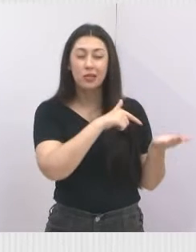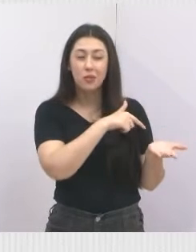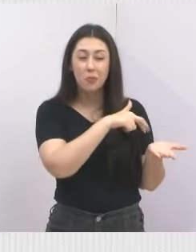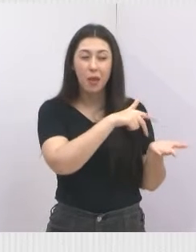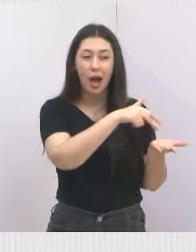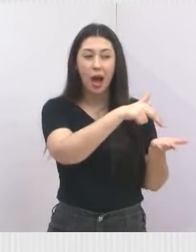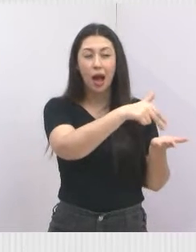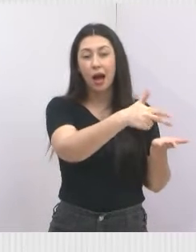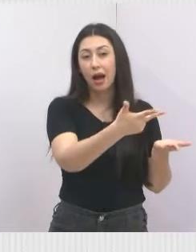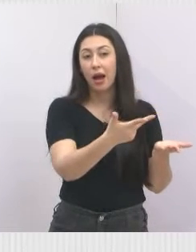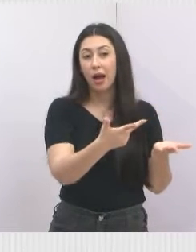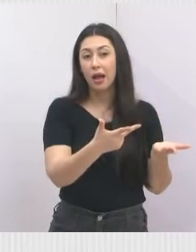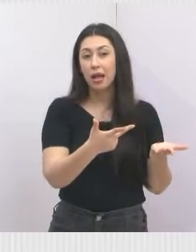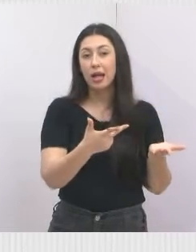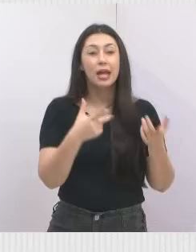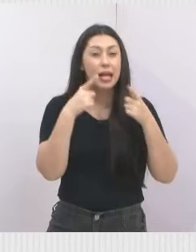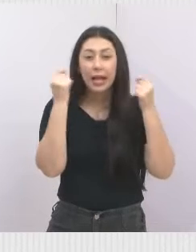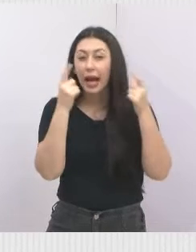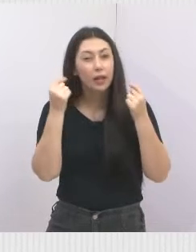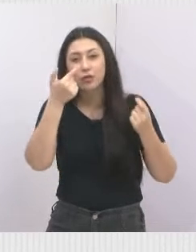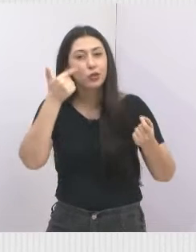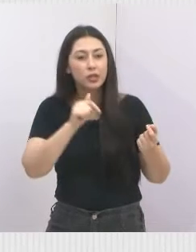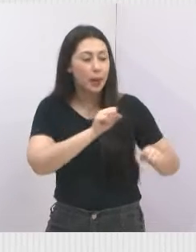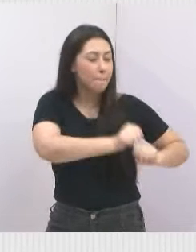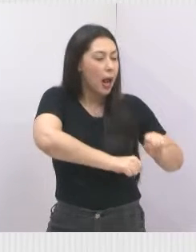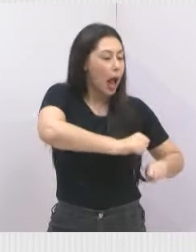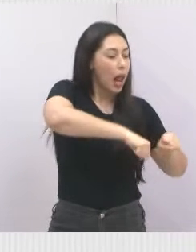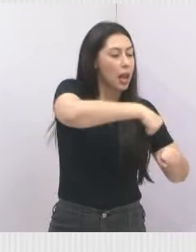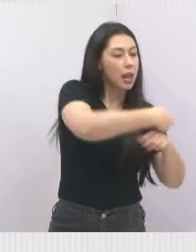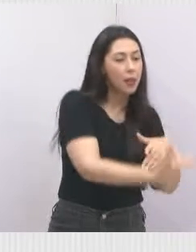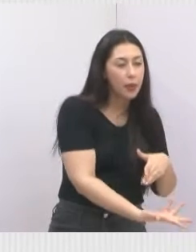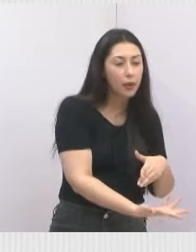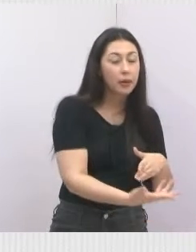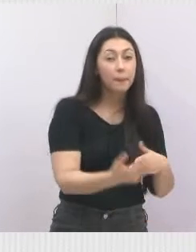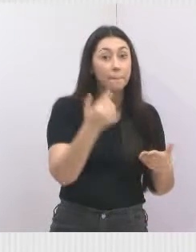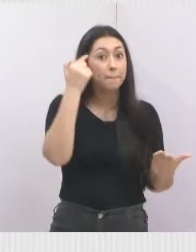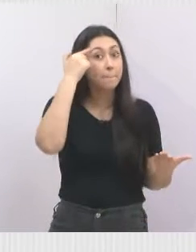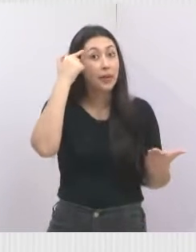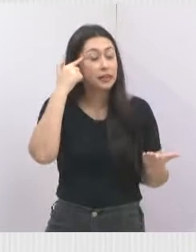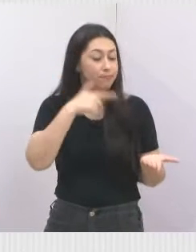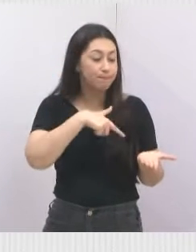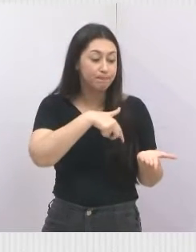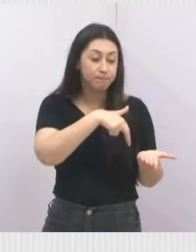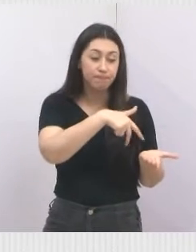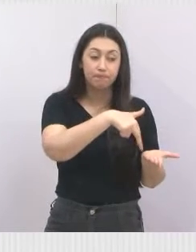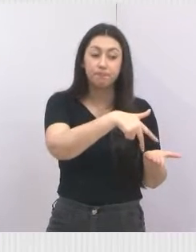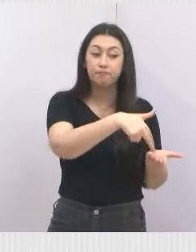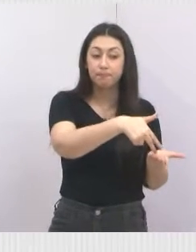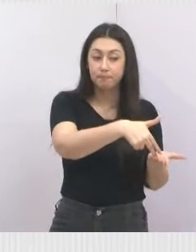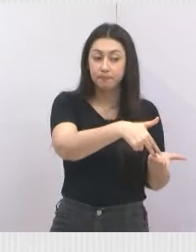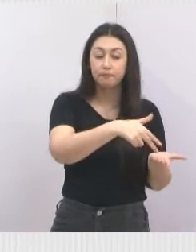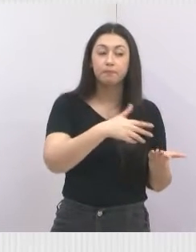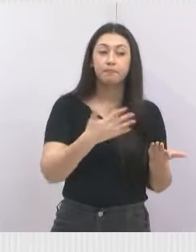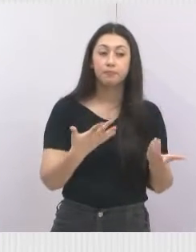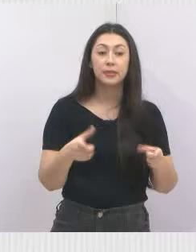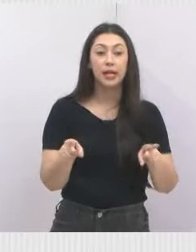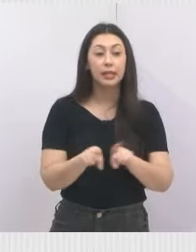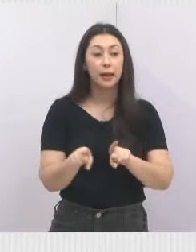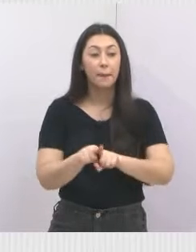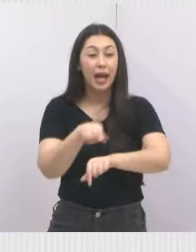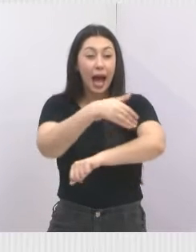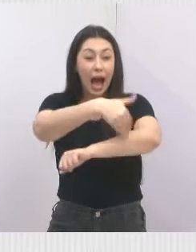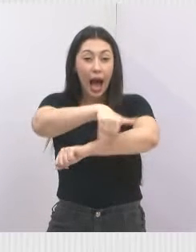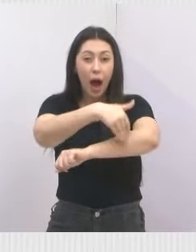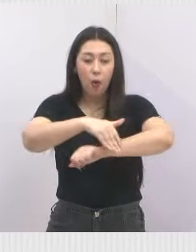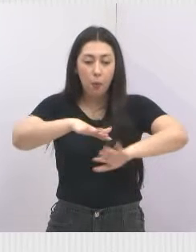que gato pula e cai no buraco, não dá nem para saltar. Então, imagina pedestre. Ali também, as ruas estão